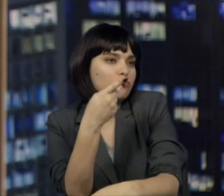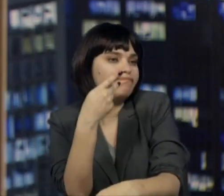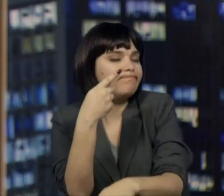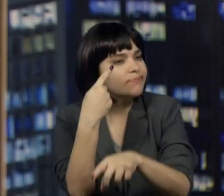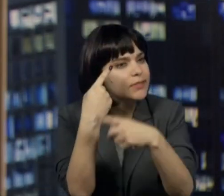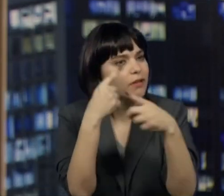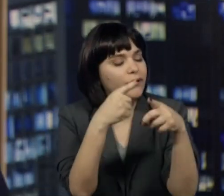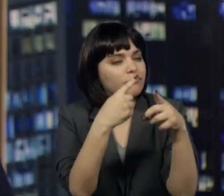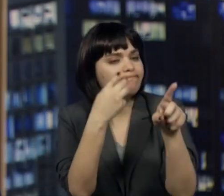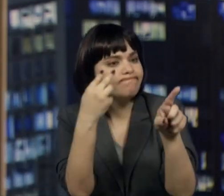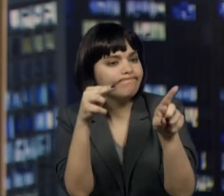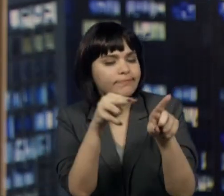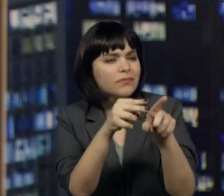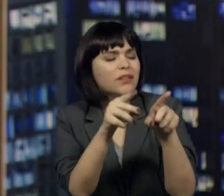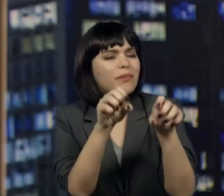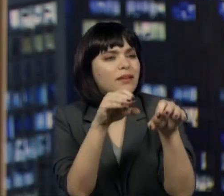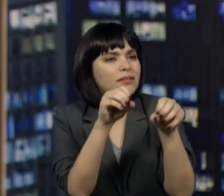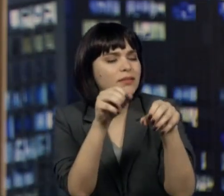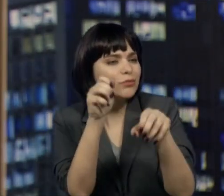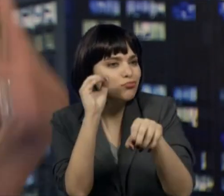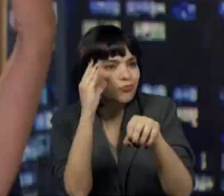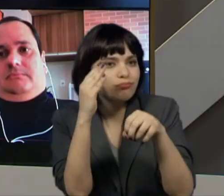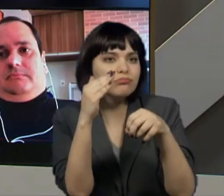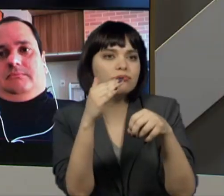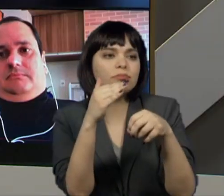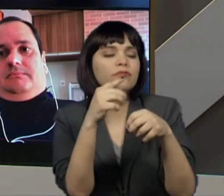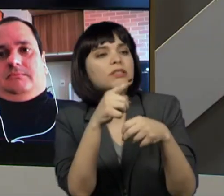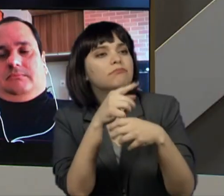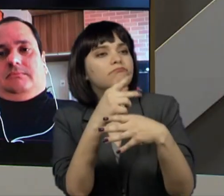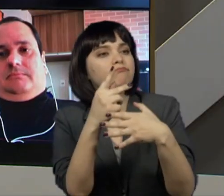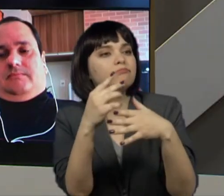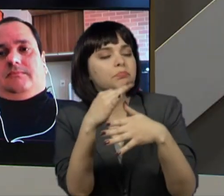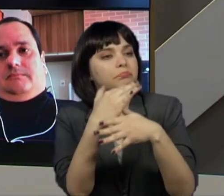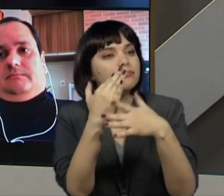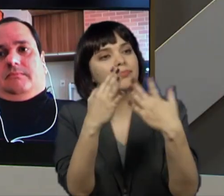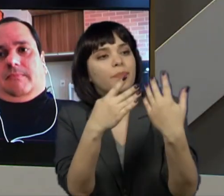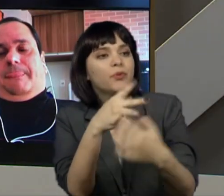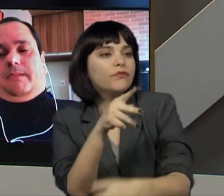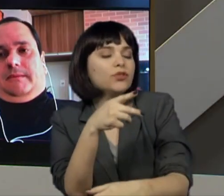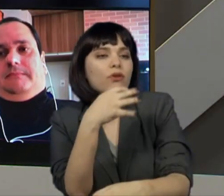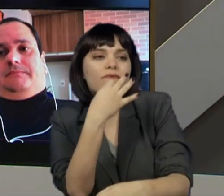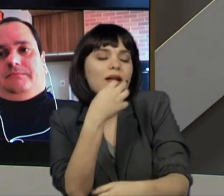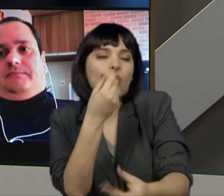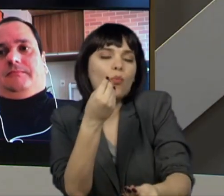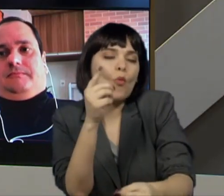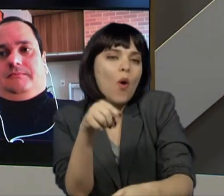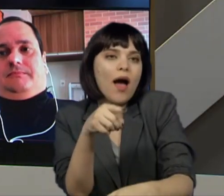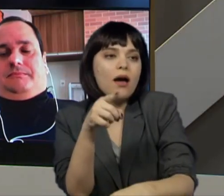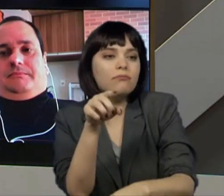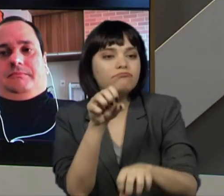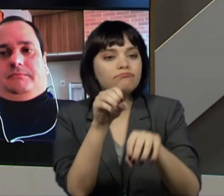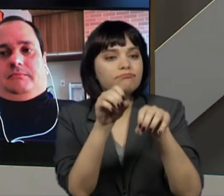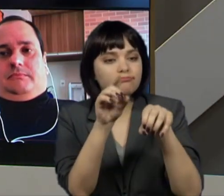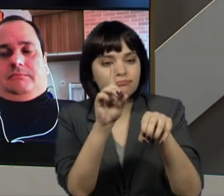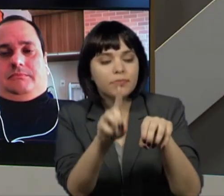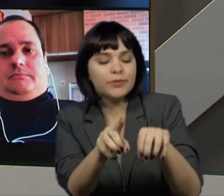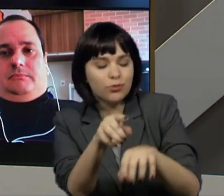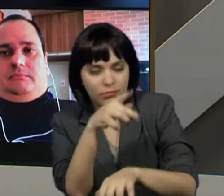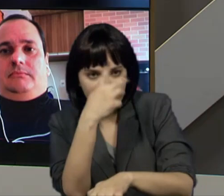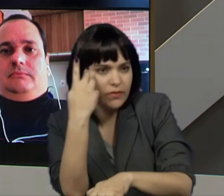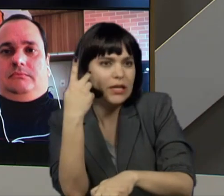esse olhar aí que deveria estar para a questão do ensino. E você, como professor, conta um pouquinho para a gente como está o ensino para a pessoa com